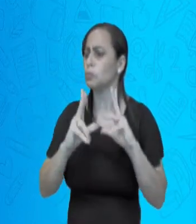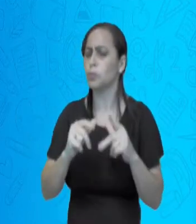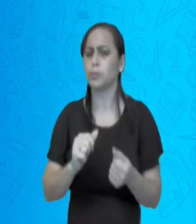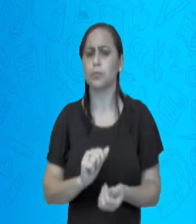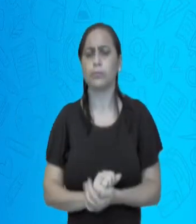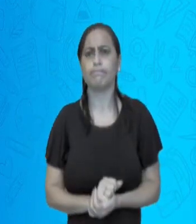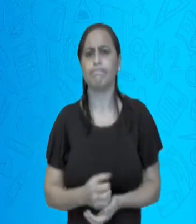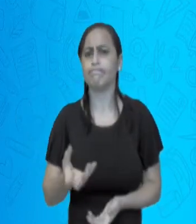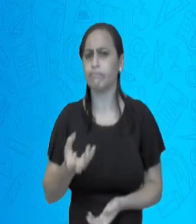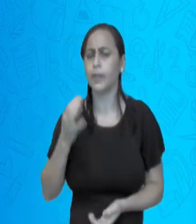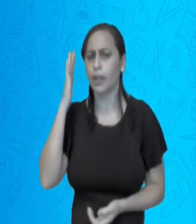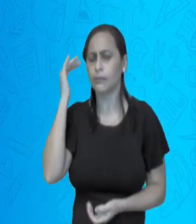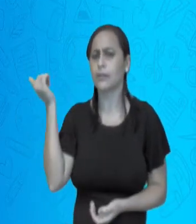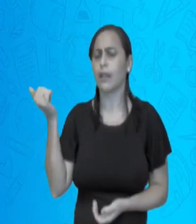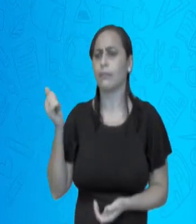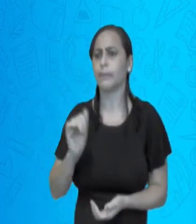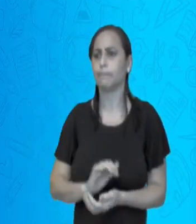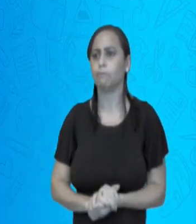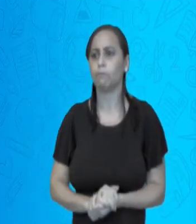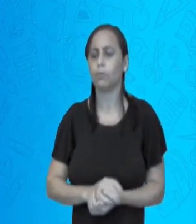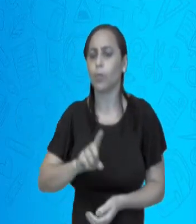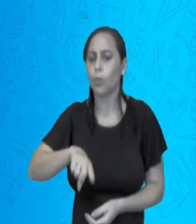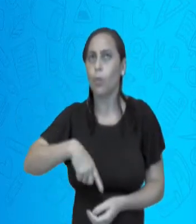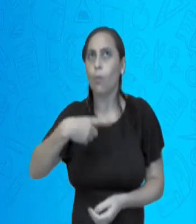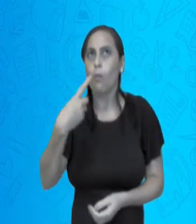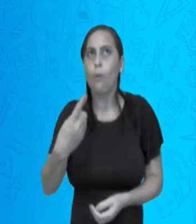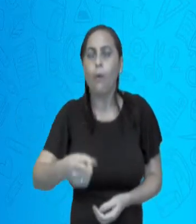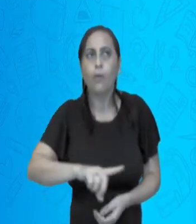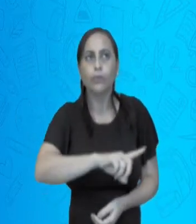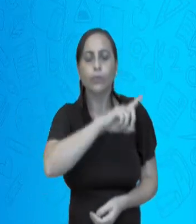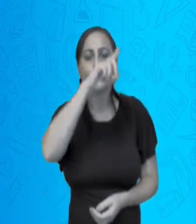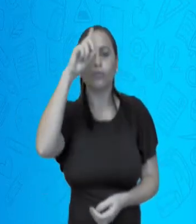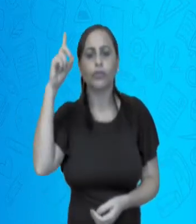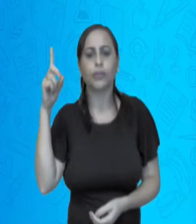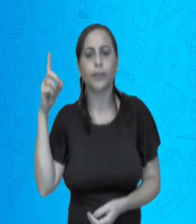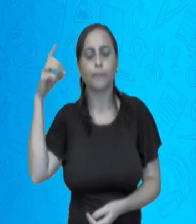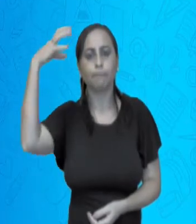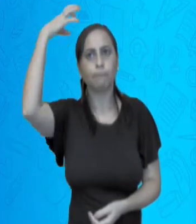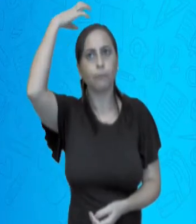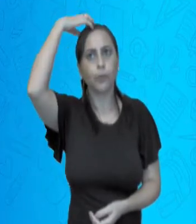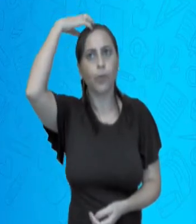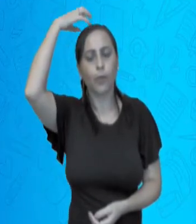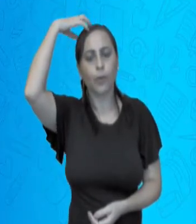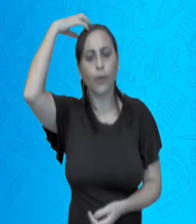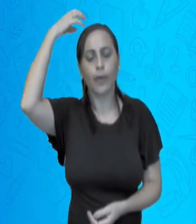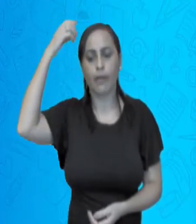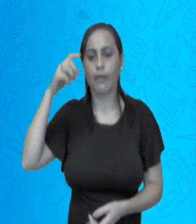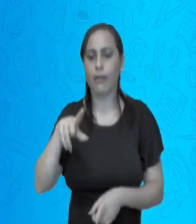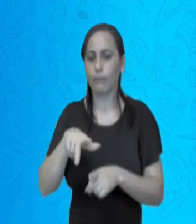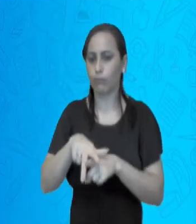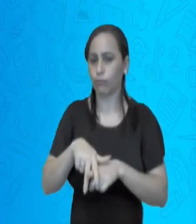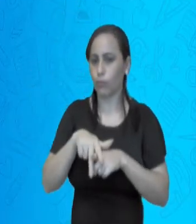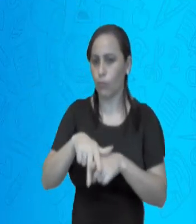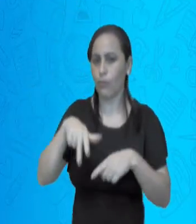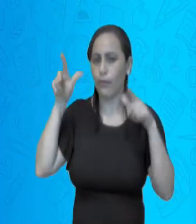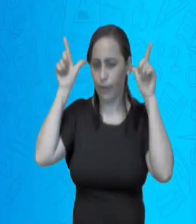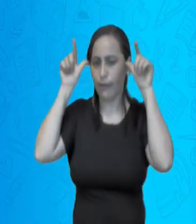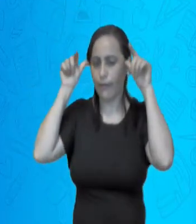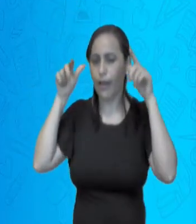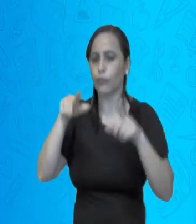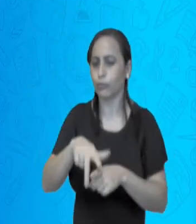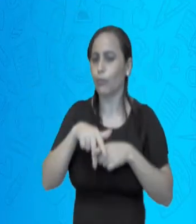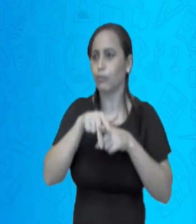dia seguinte, o rei montou no seu cavalo a lazão e foi para a vila. Chegando lá, foi conhecer a moça.